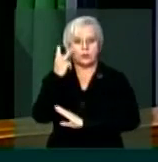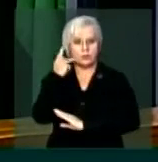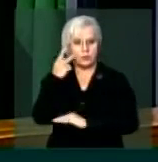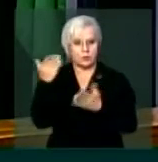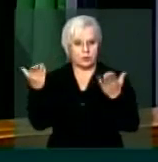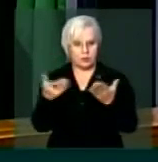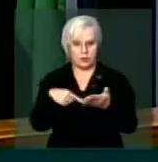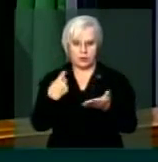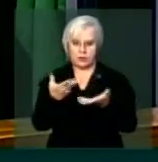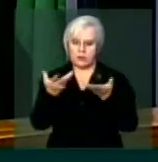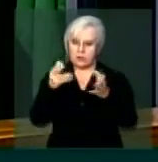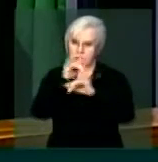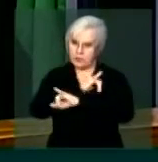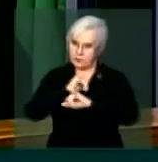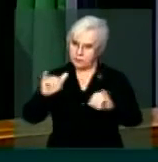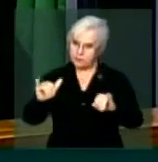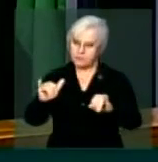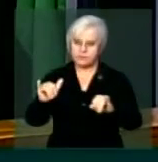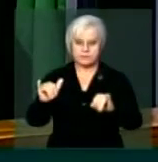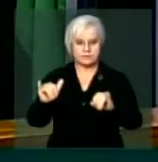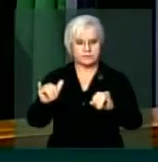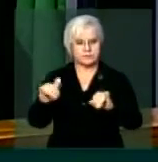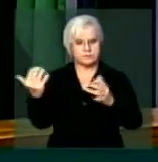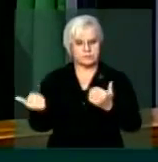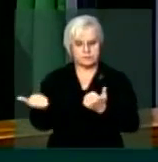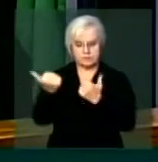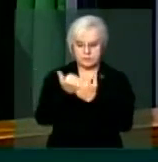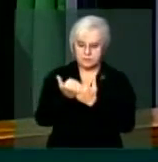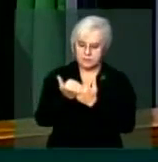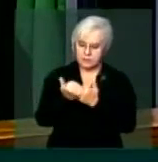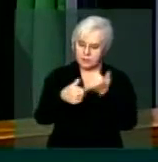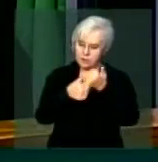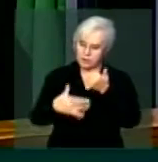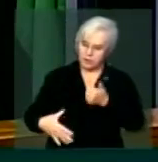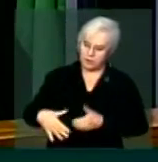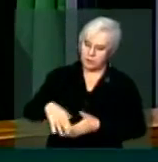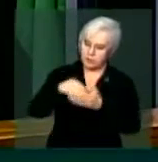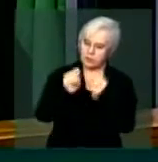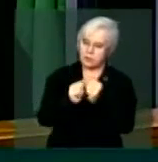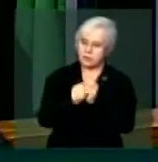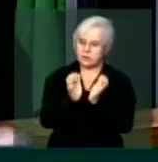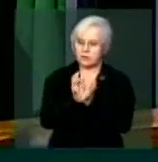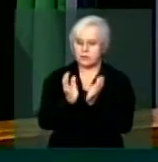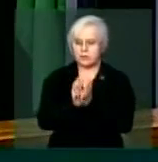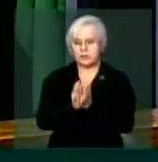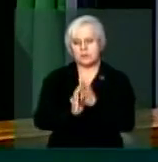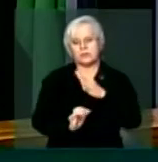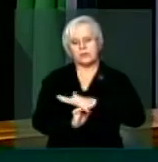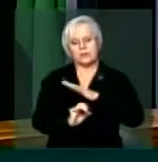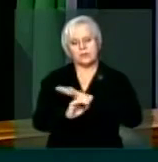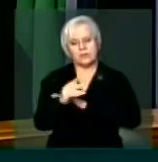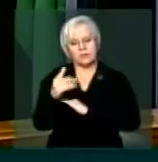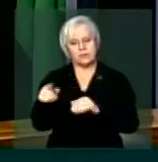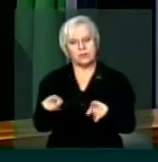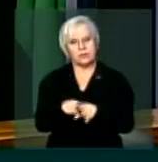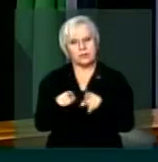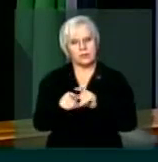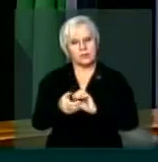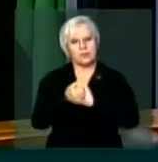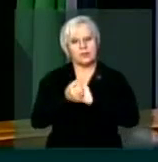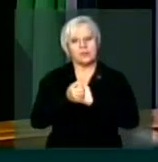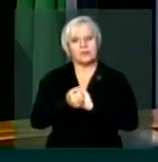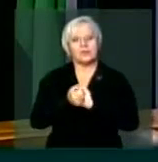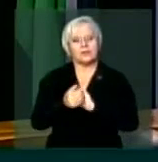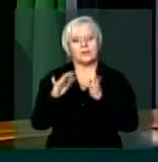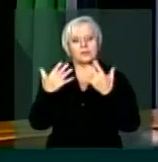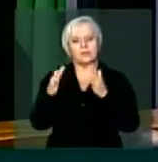momento nós queremos registrar essa posse de toda a equipe através do empresário Betis Tudut, como também saudar